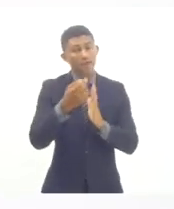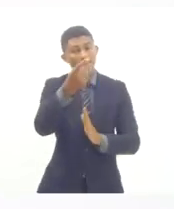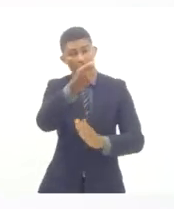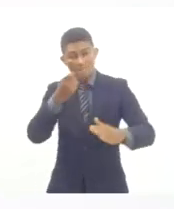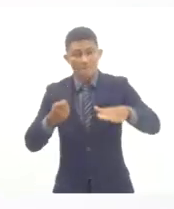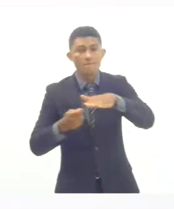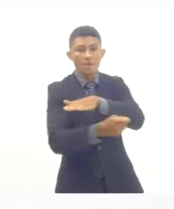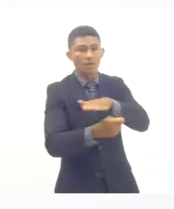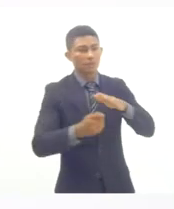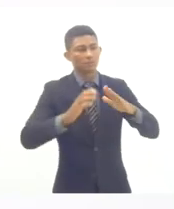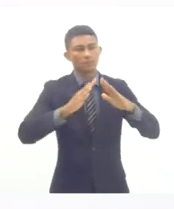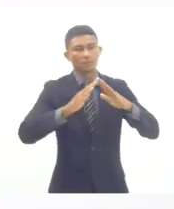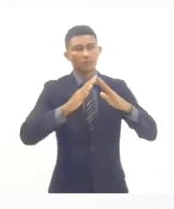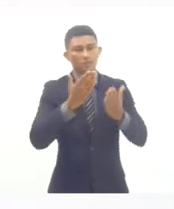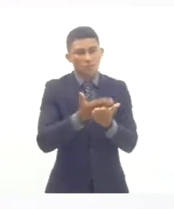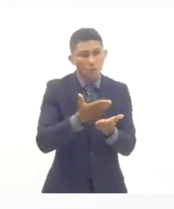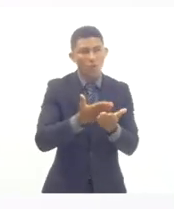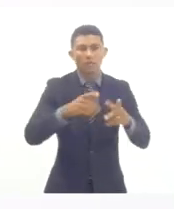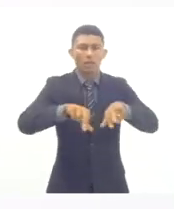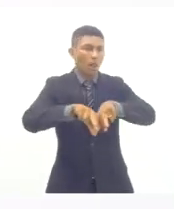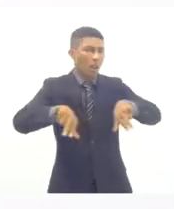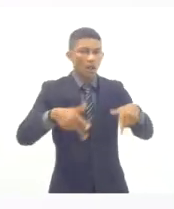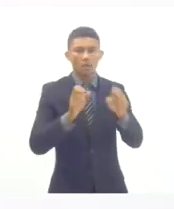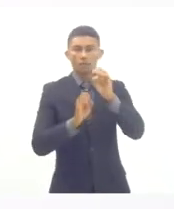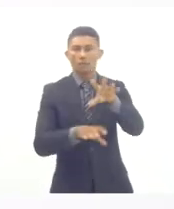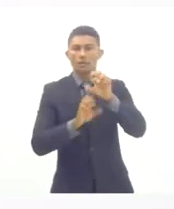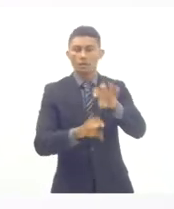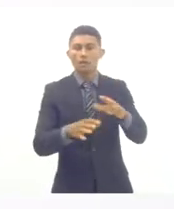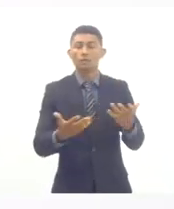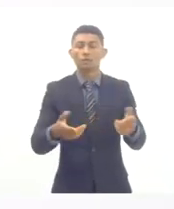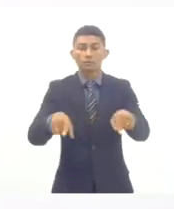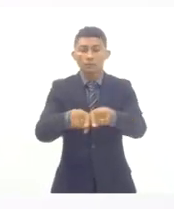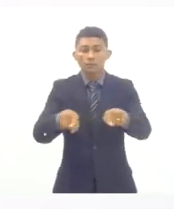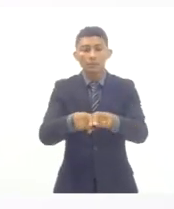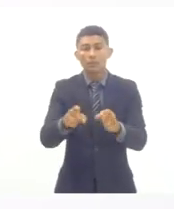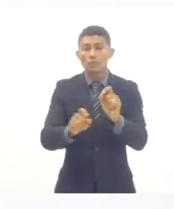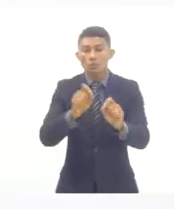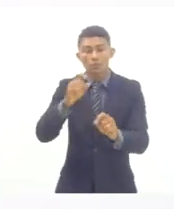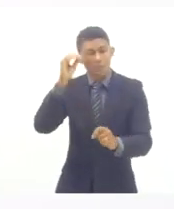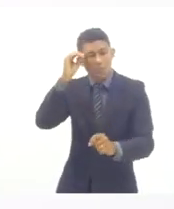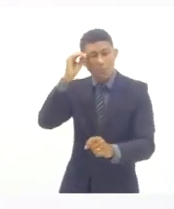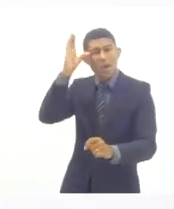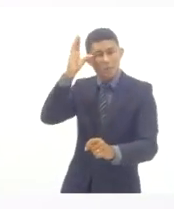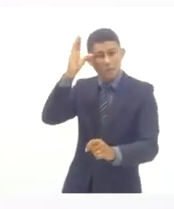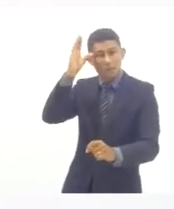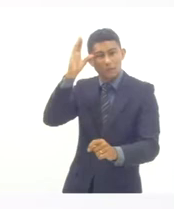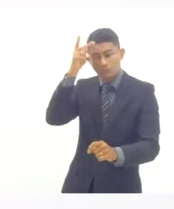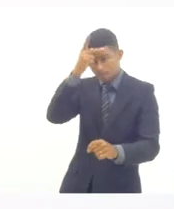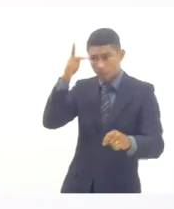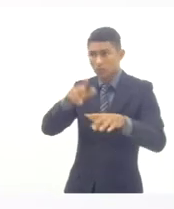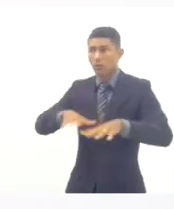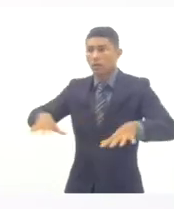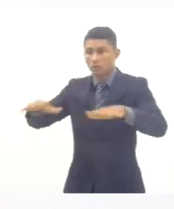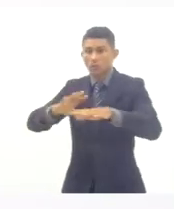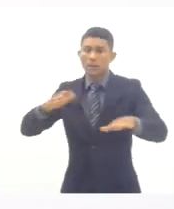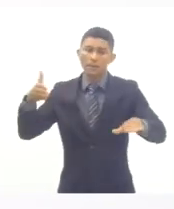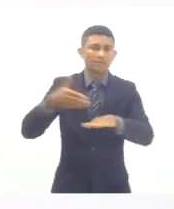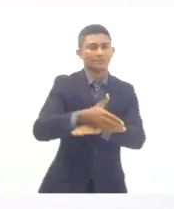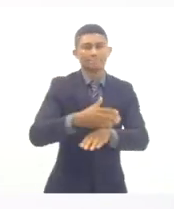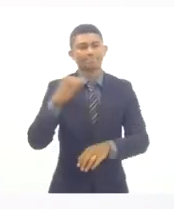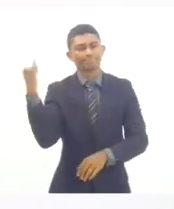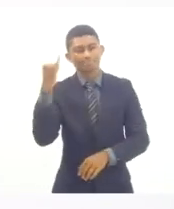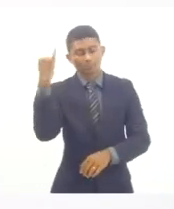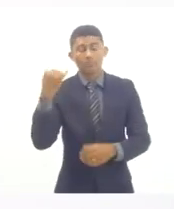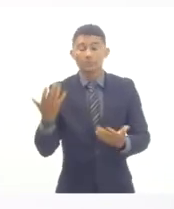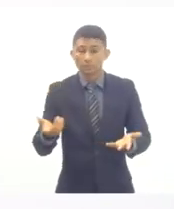do acesso à escola e, principalmente, a universalização do acesso ao conhecimento de qualidade. Infelizmente, essa é uma batalha ainda